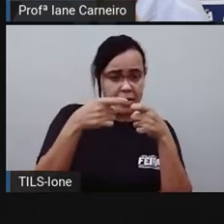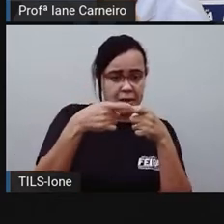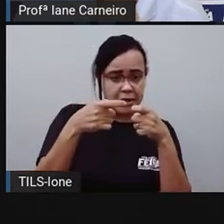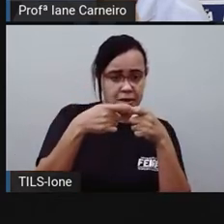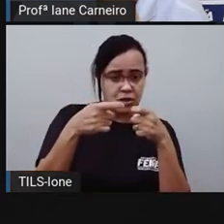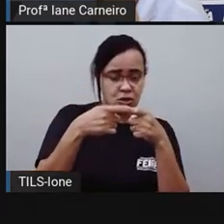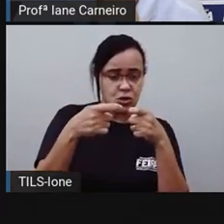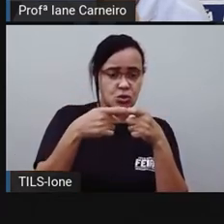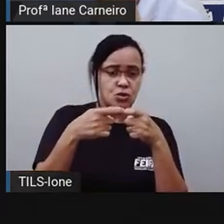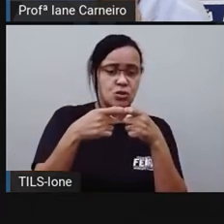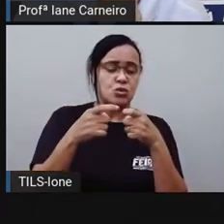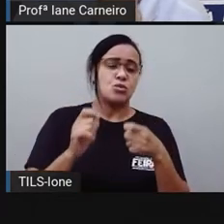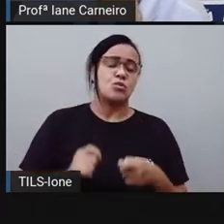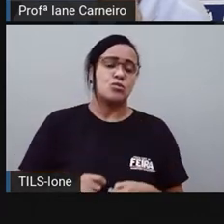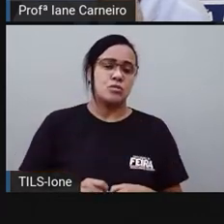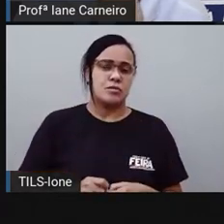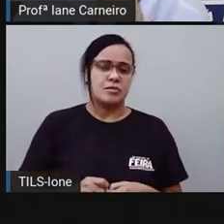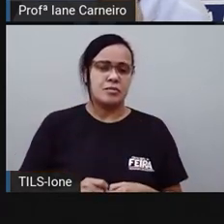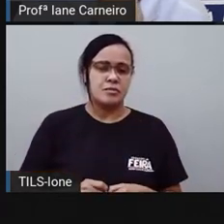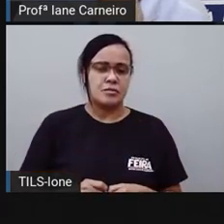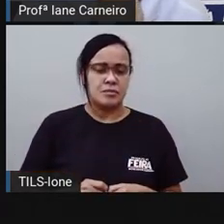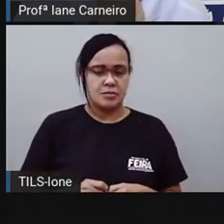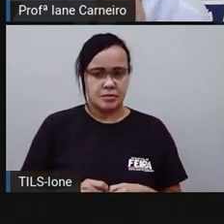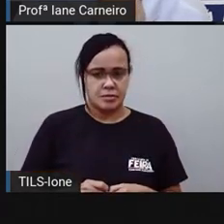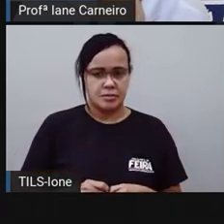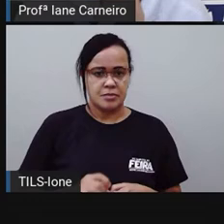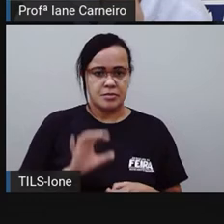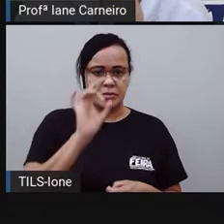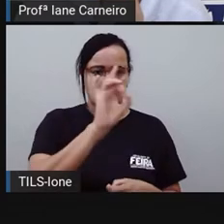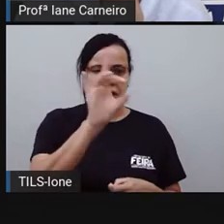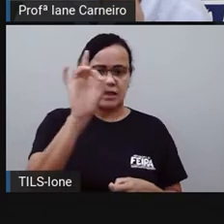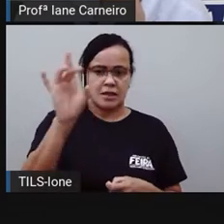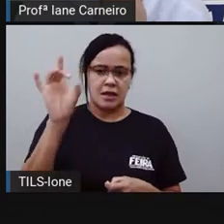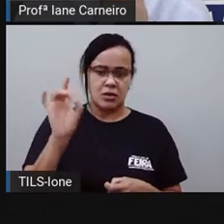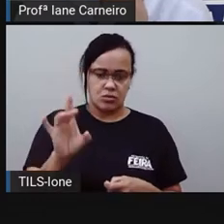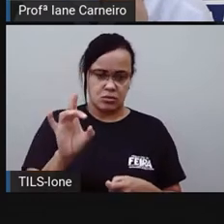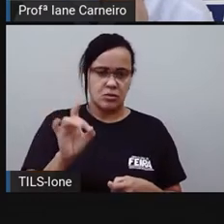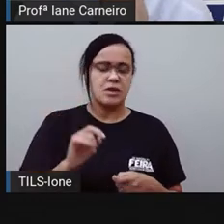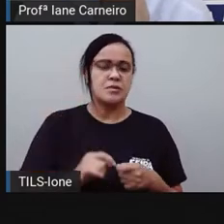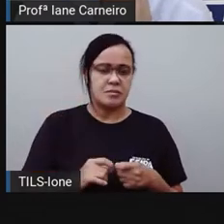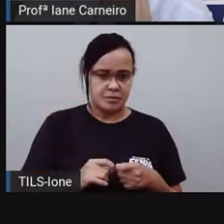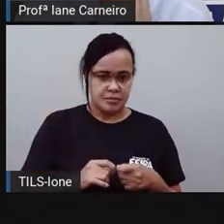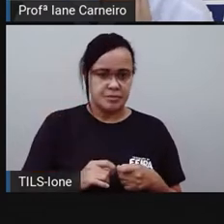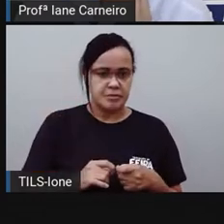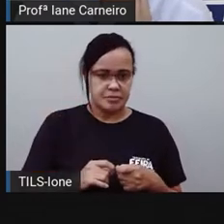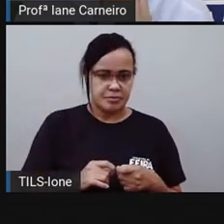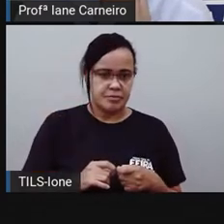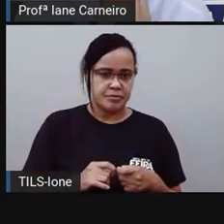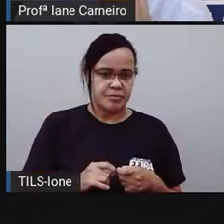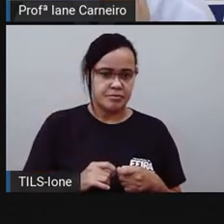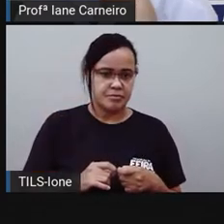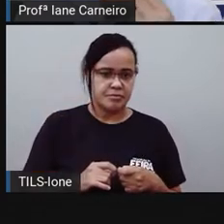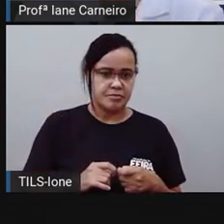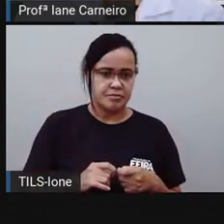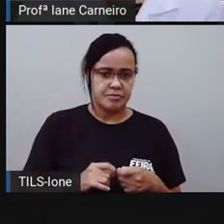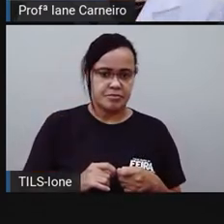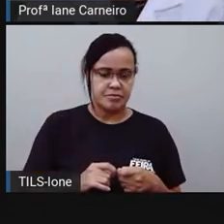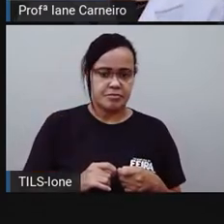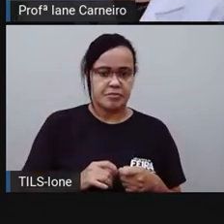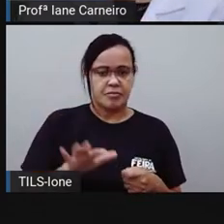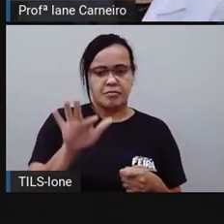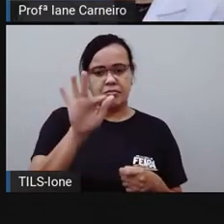trena, puxar para cá, trena, a régua, vou botar para cá. Vou escrever aqui o nome fita métrica, ó.